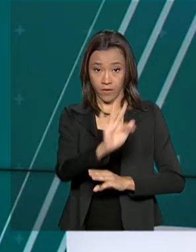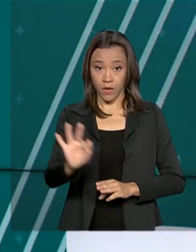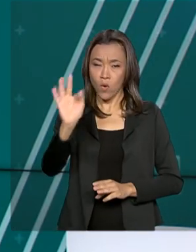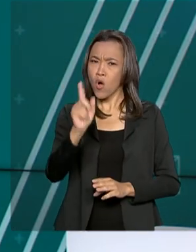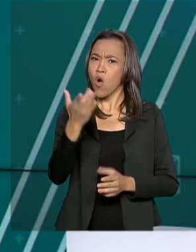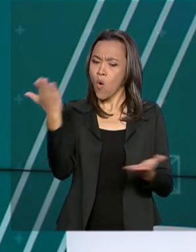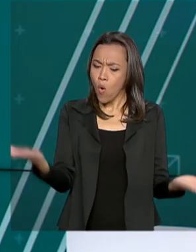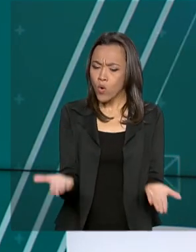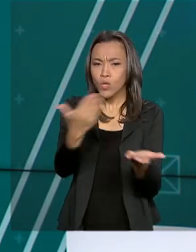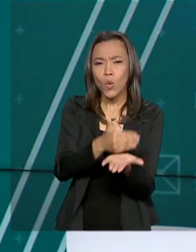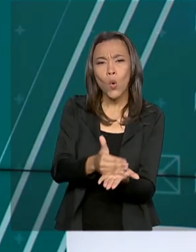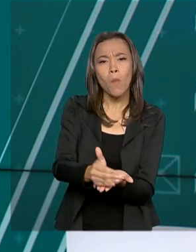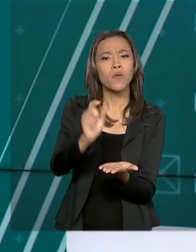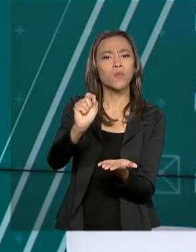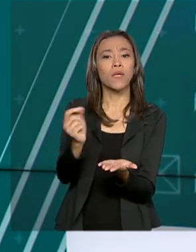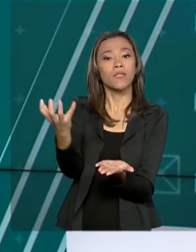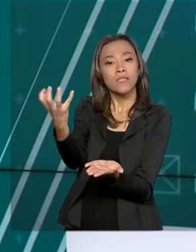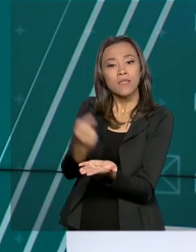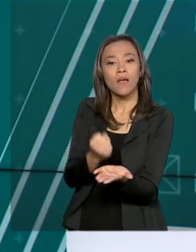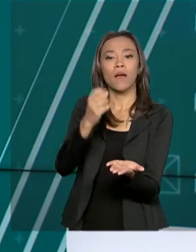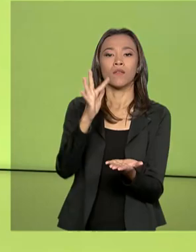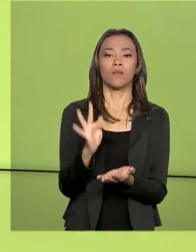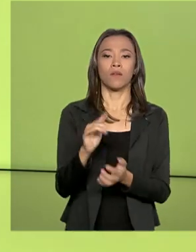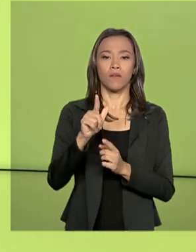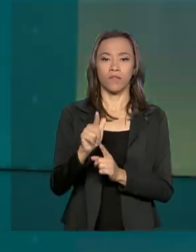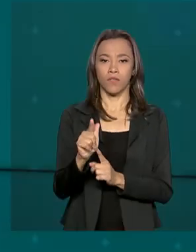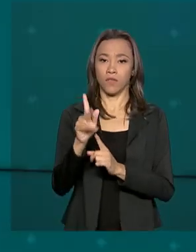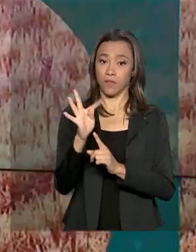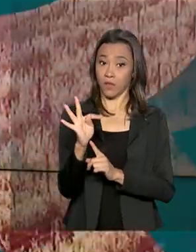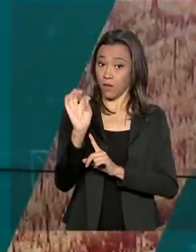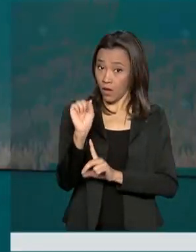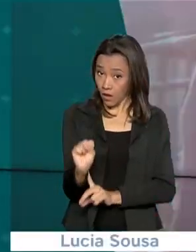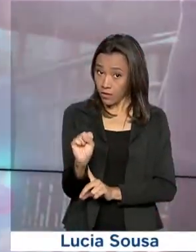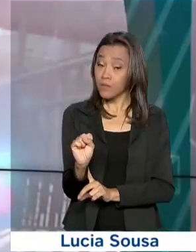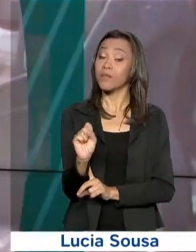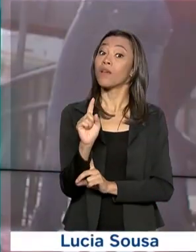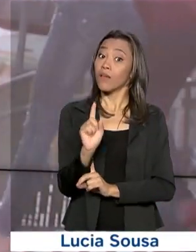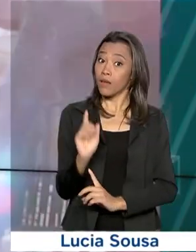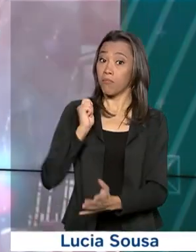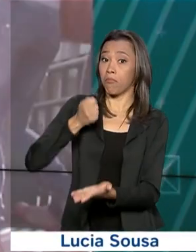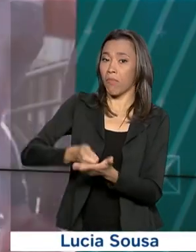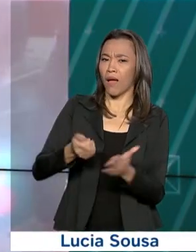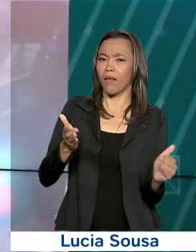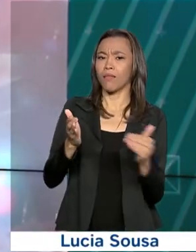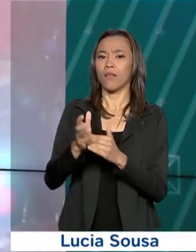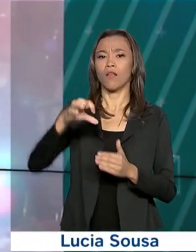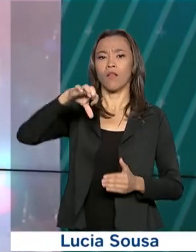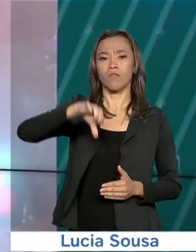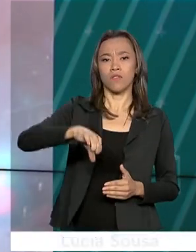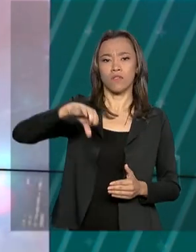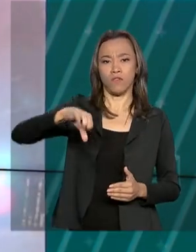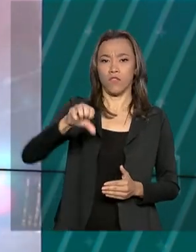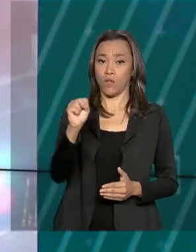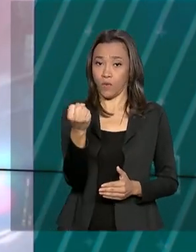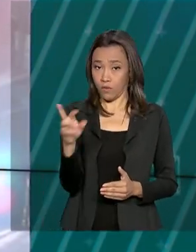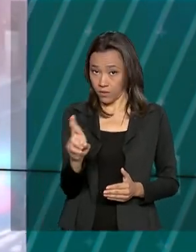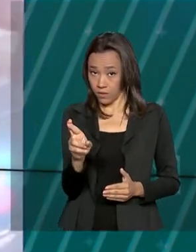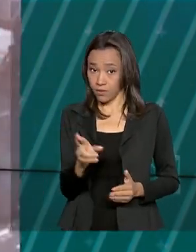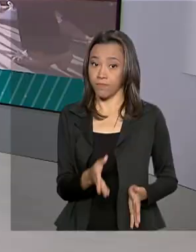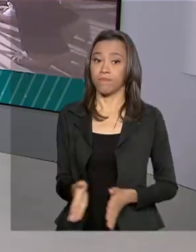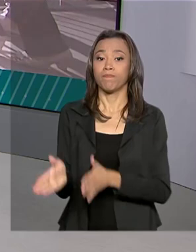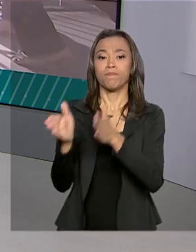hoje mais uma etapa de liberação do saque imediato do FGTS, que paga até 998 reais.